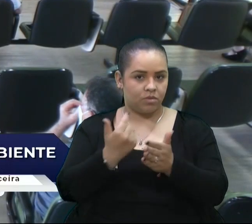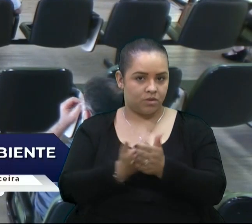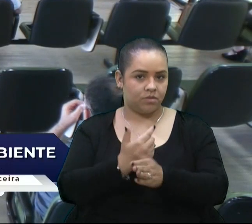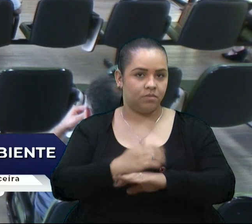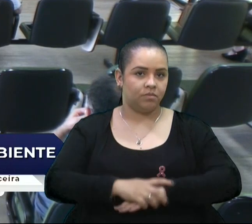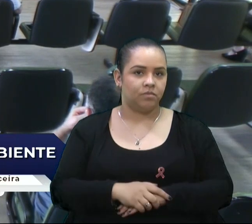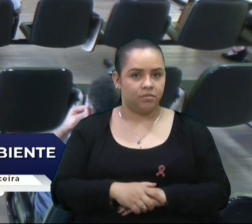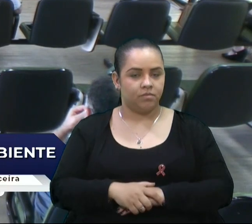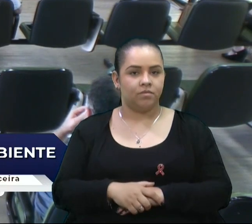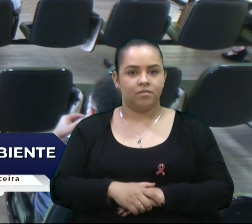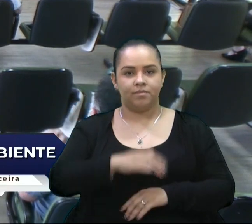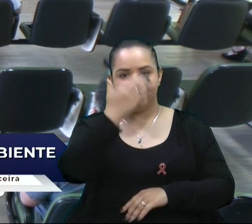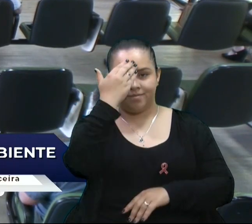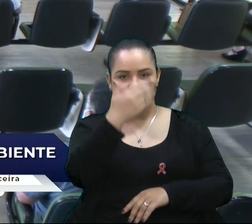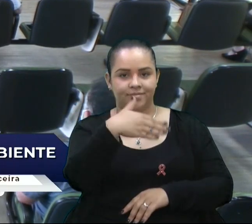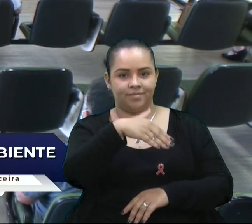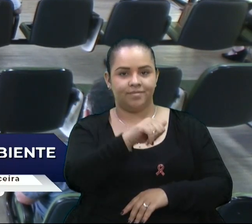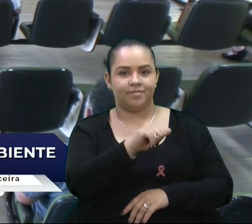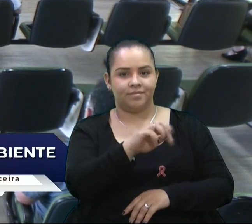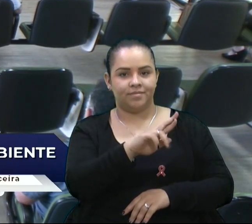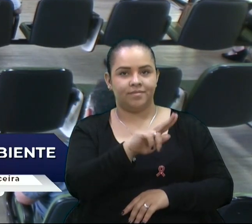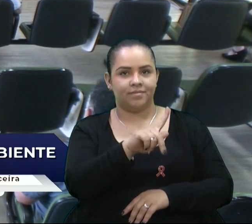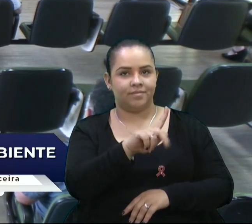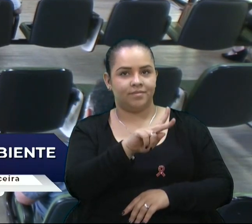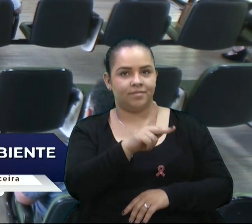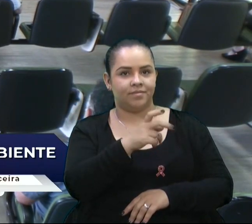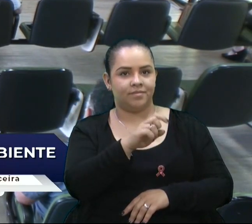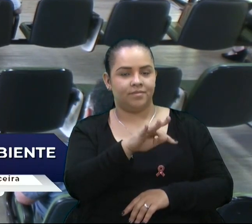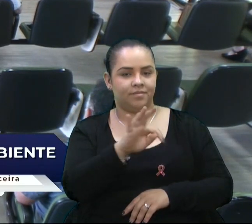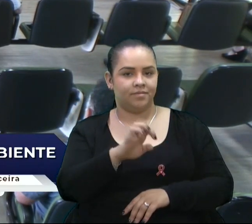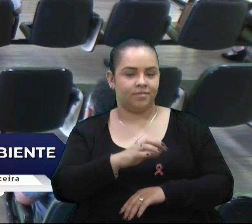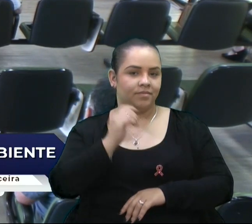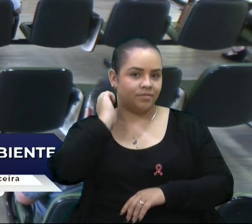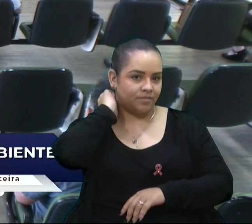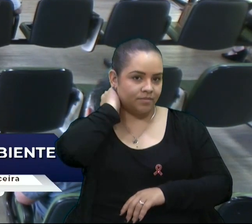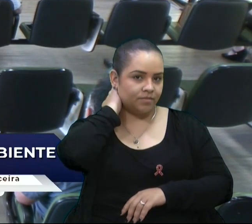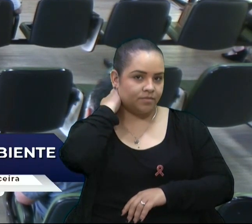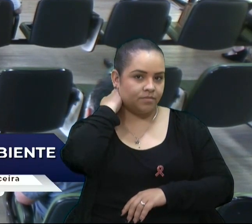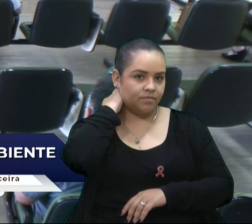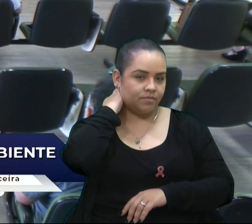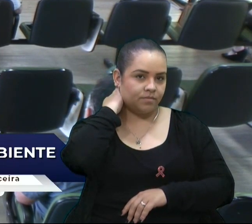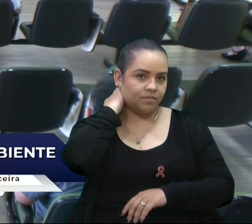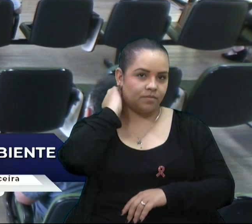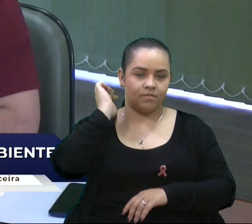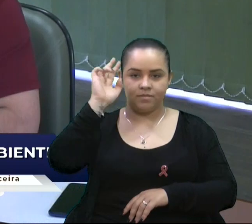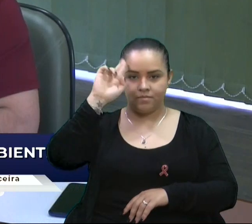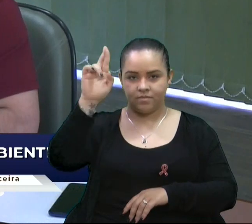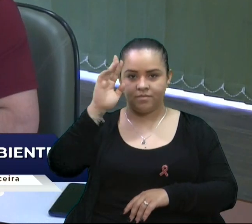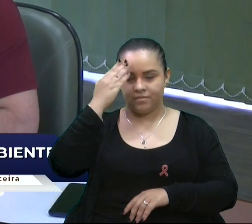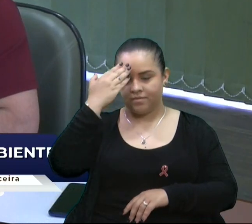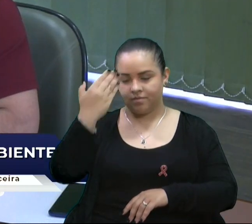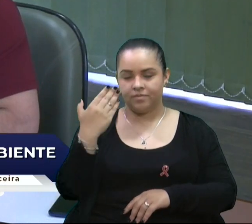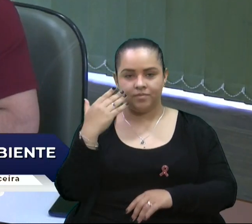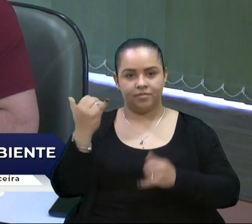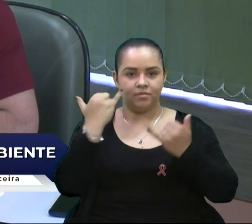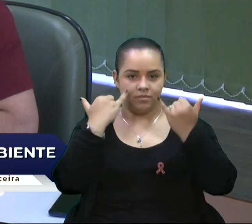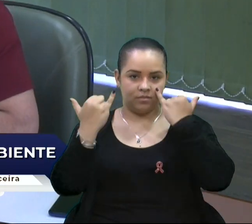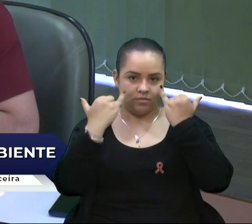Obrigado, Marguerite. Nossa diretora do DACA. Muito obrigado pela explanação.